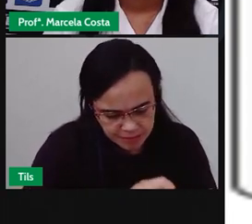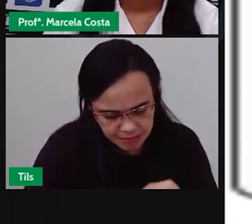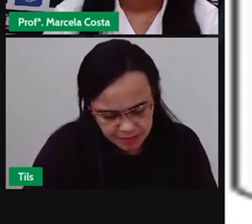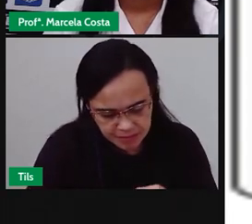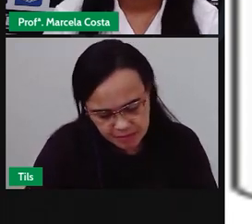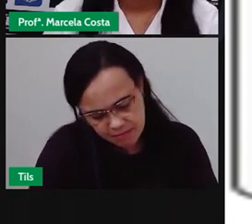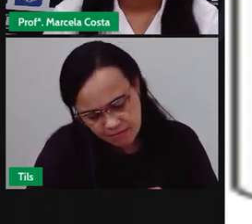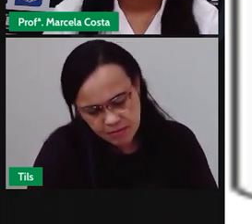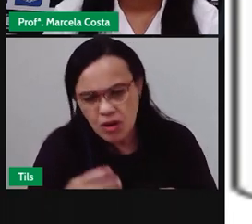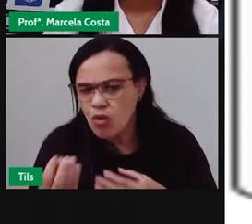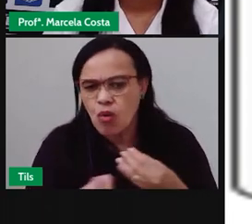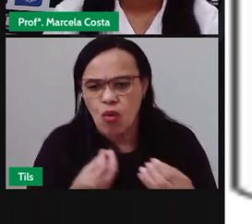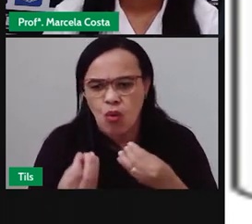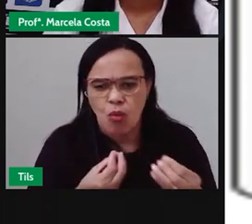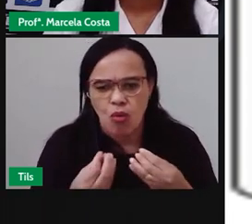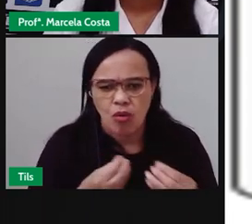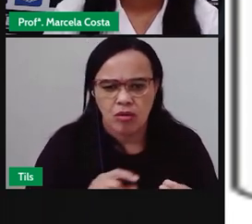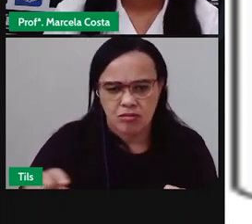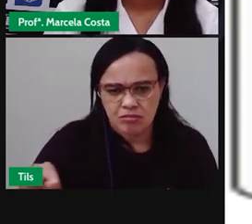Olha